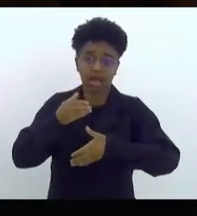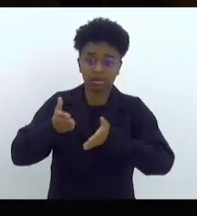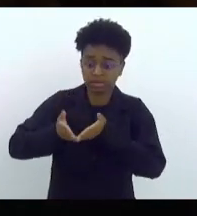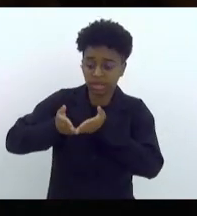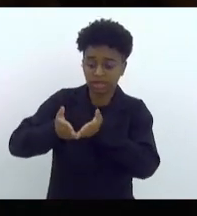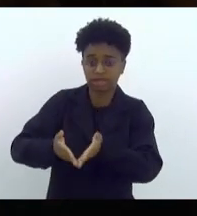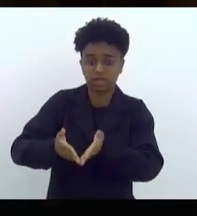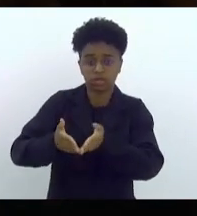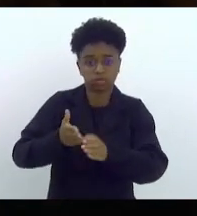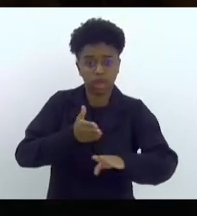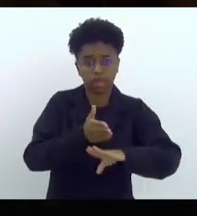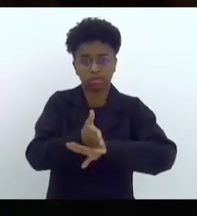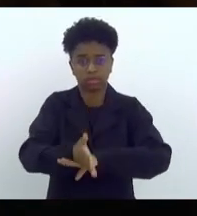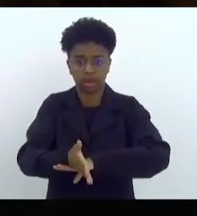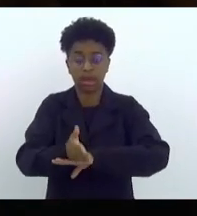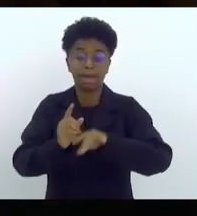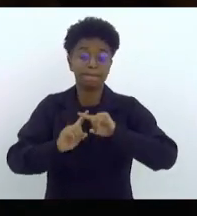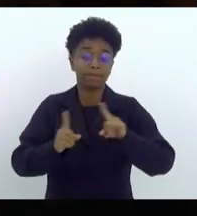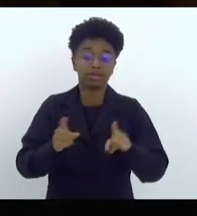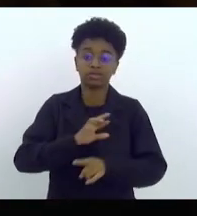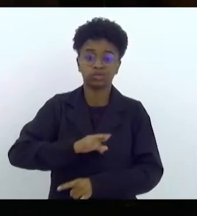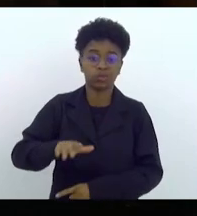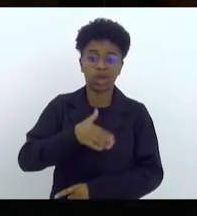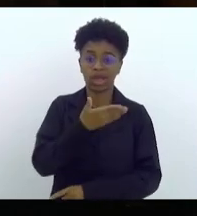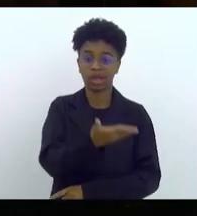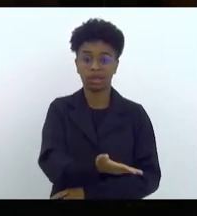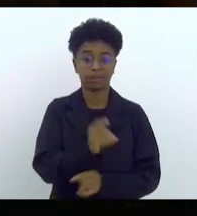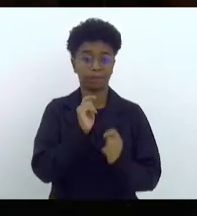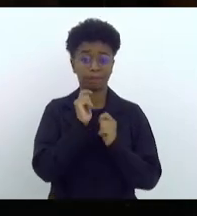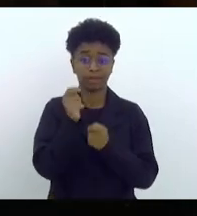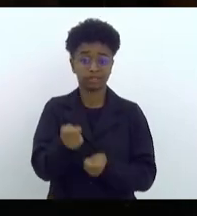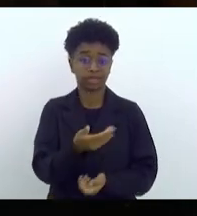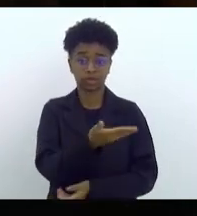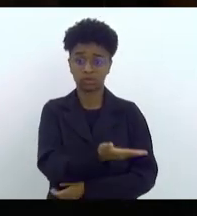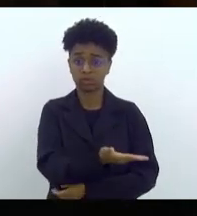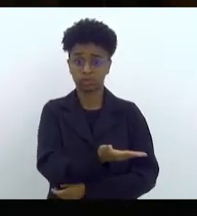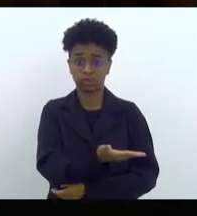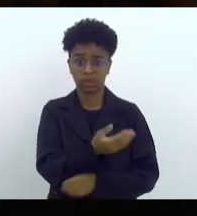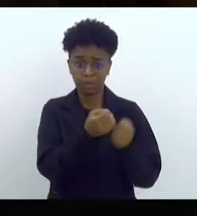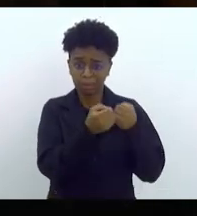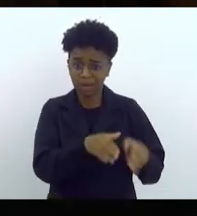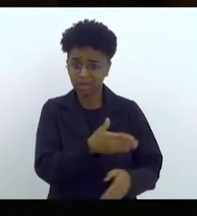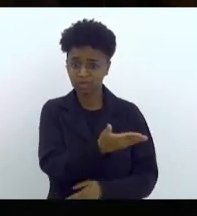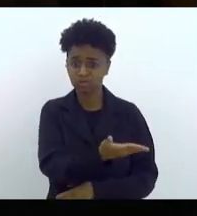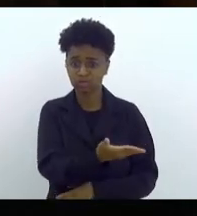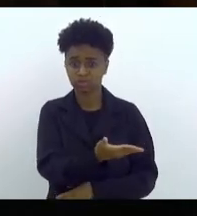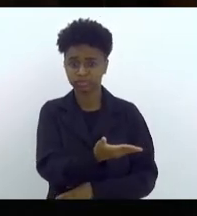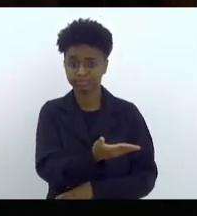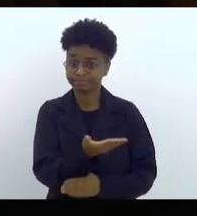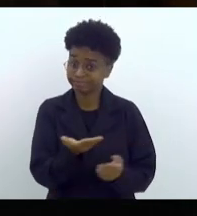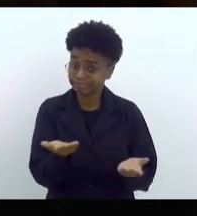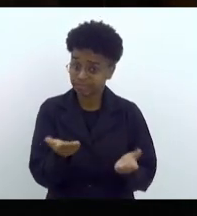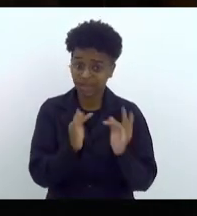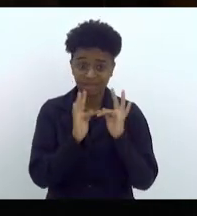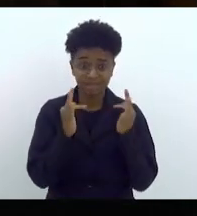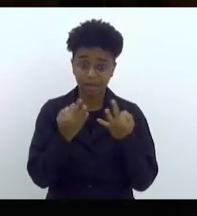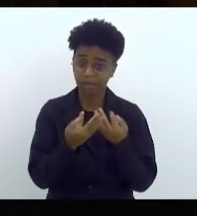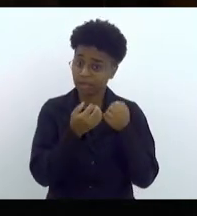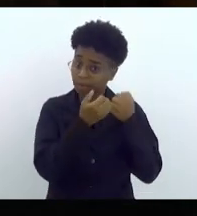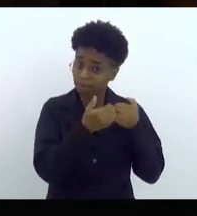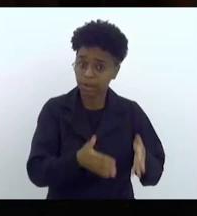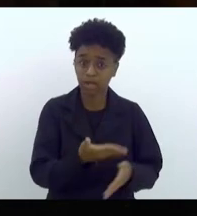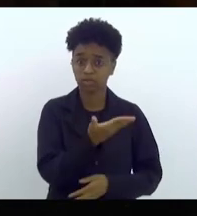calado maior, mas não vão ser os pescadores que vão se prejudicar as suas famílias,